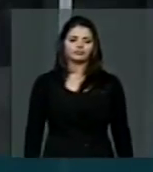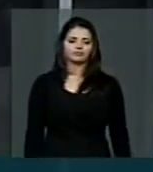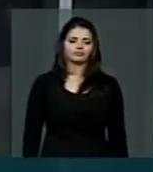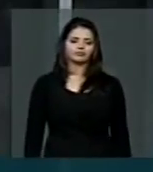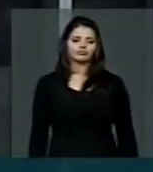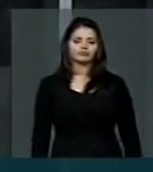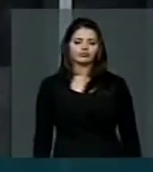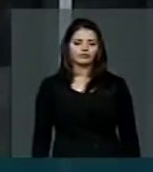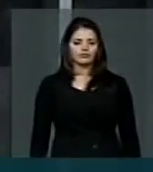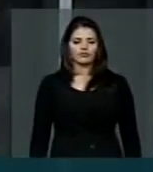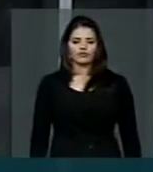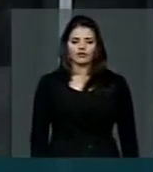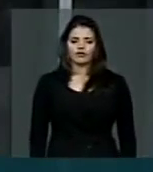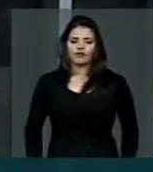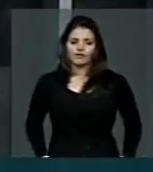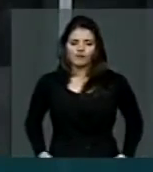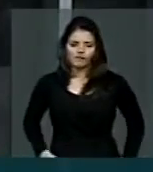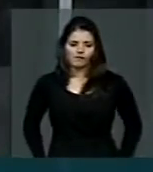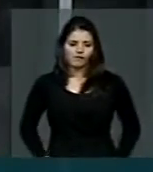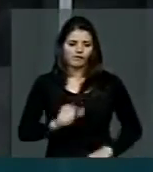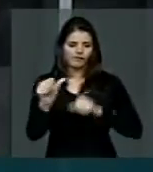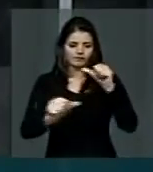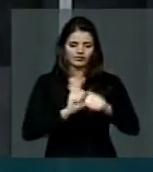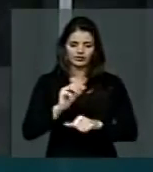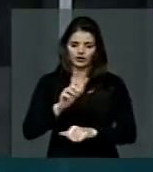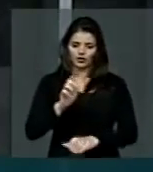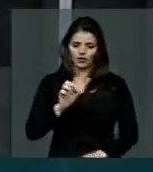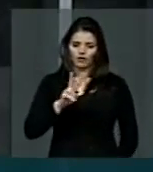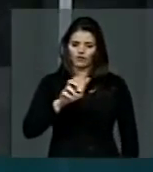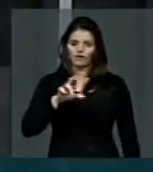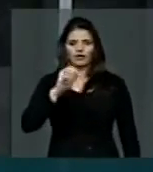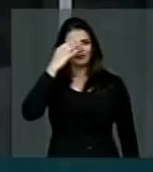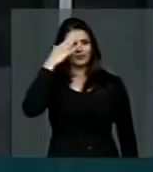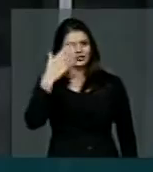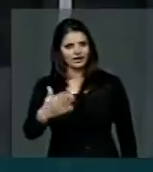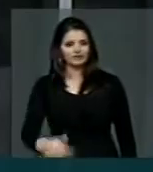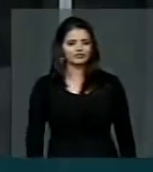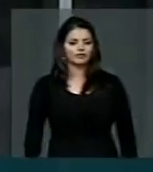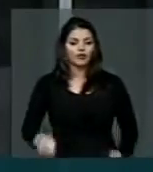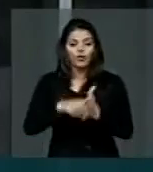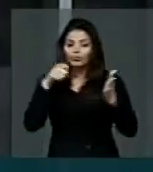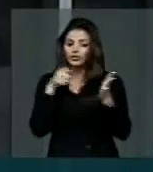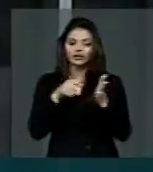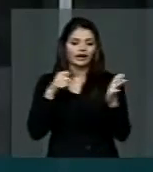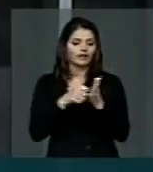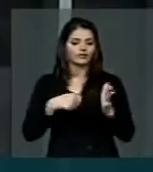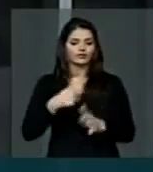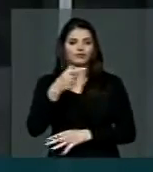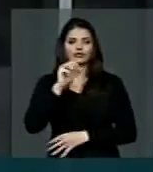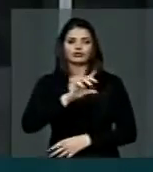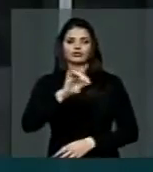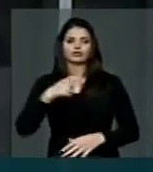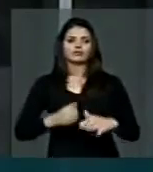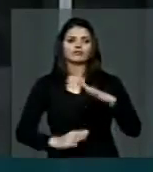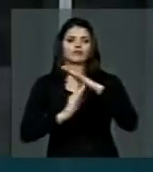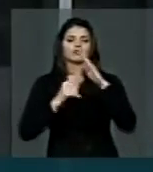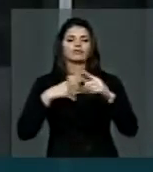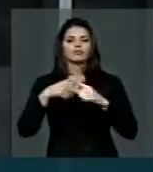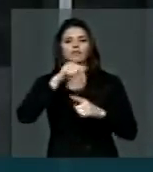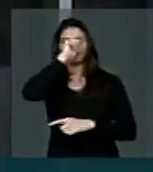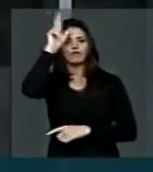a instaurar a comissão de transição de governo é obrigado em 20 dias de prazo é obrigado aos prefeitos